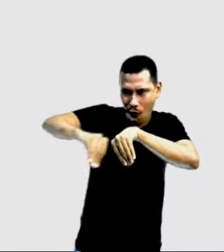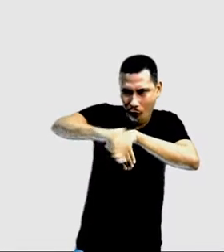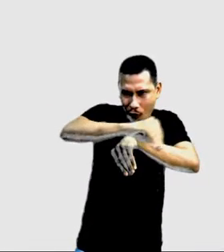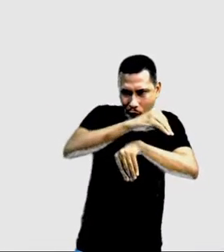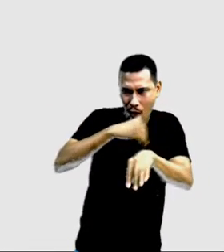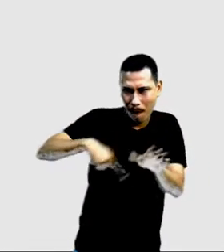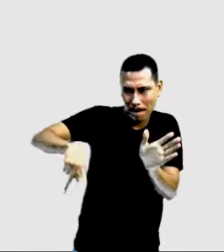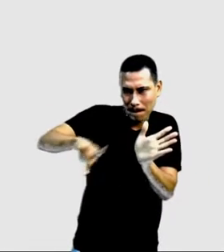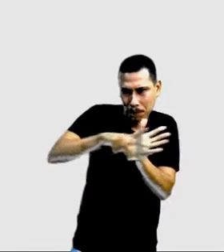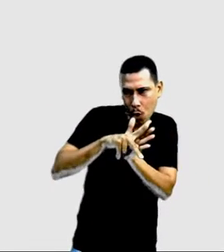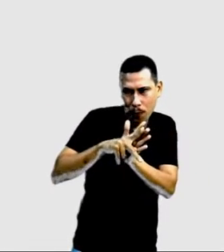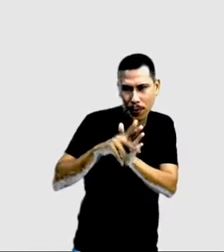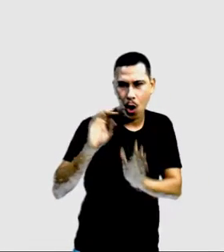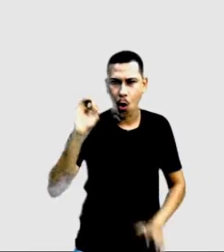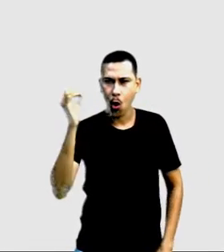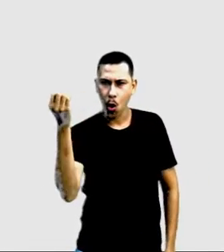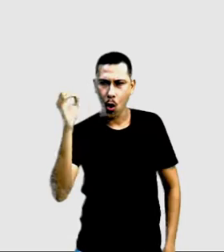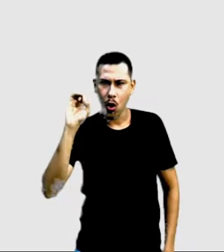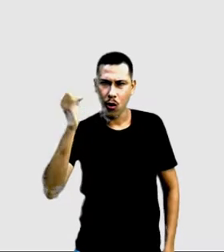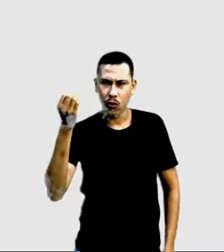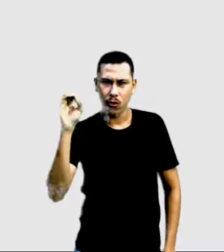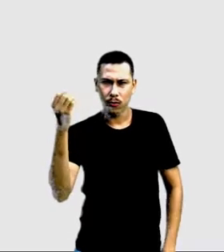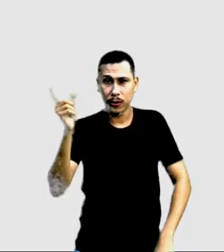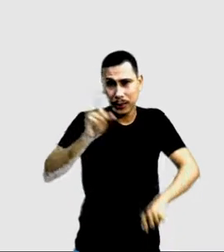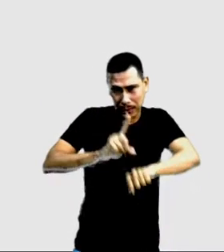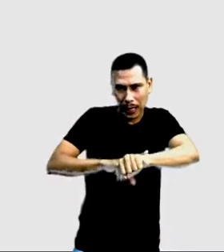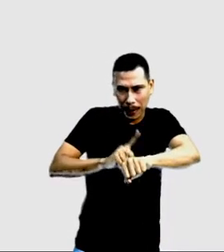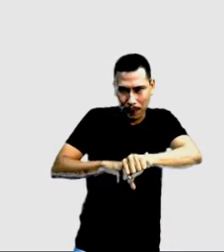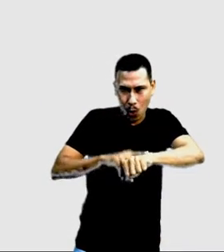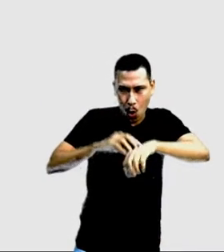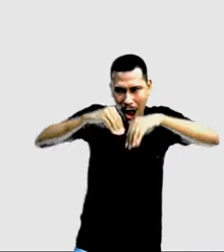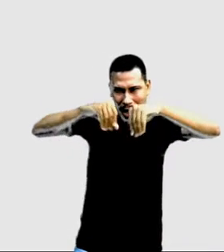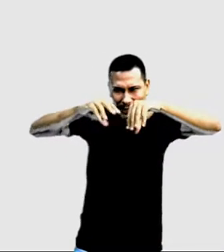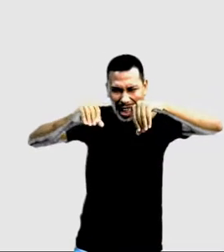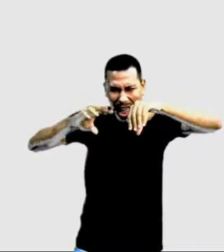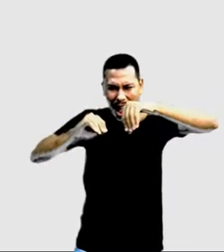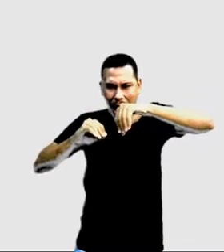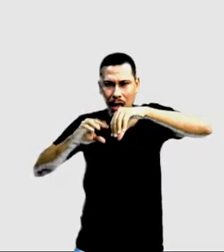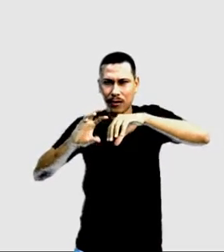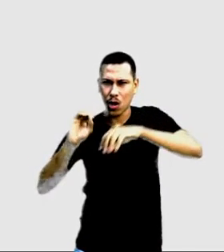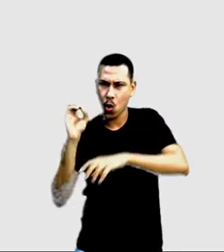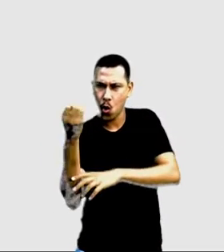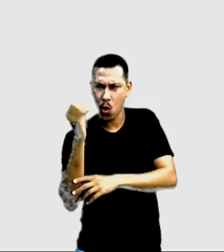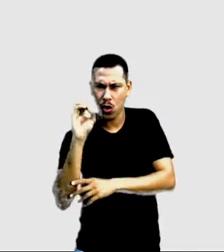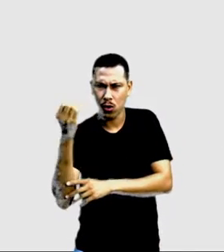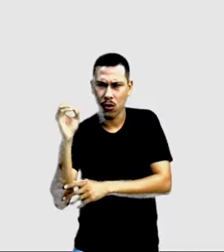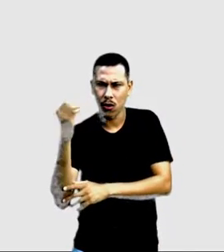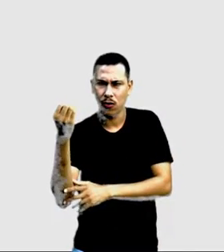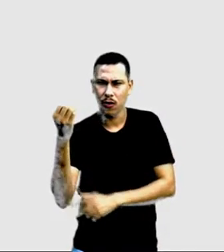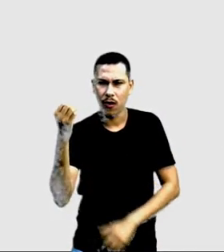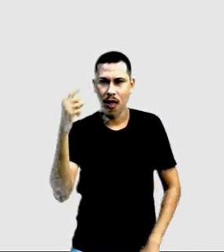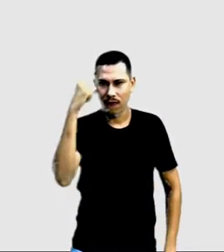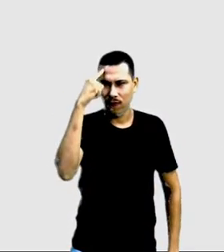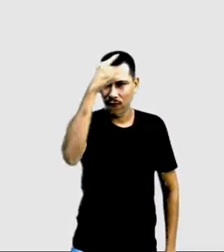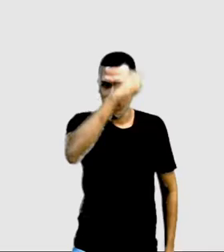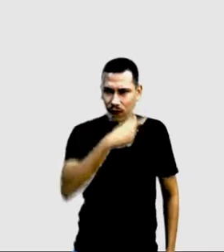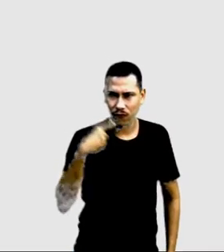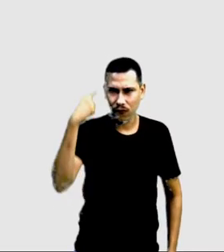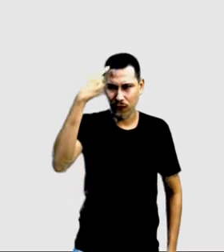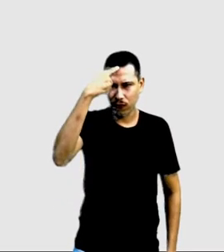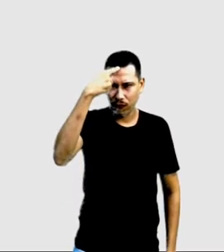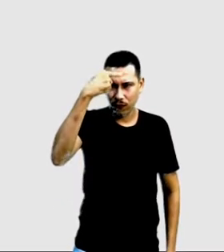que a Terra leva para completar esse giro é de vinte e quatro horas.